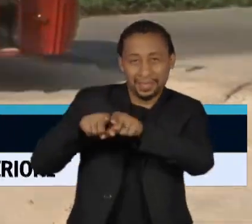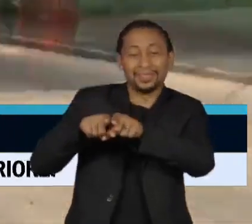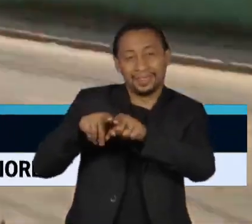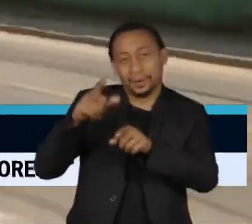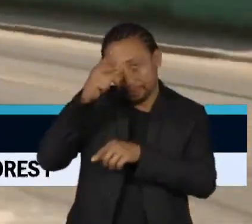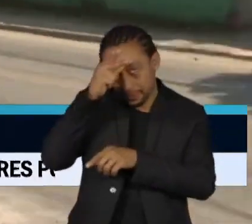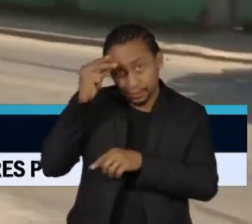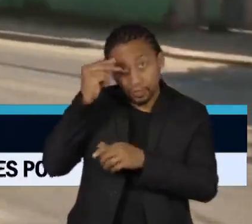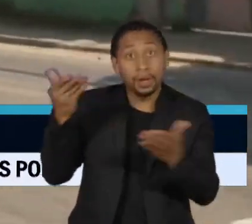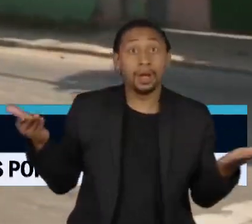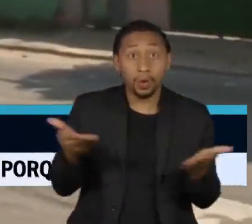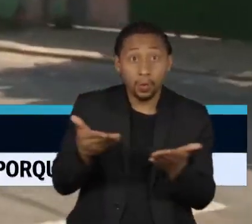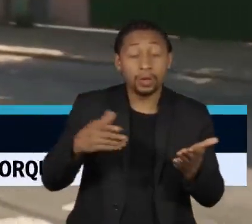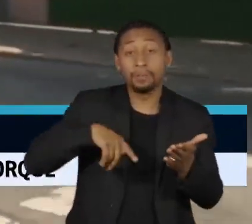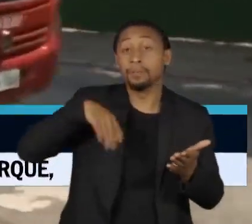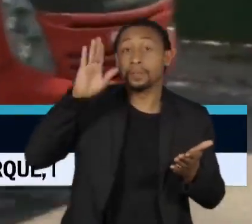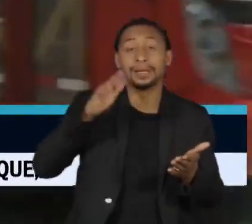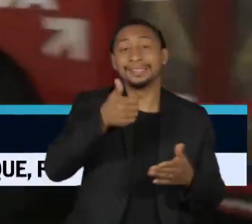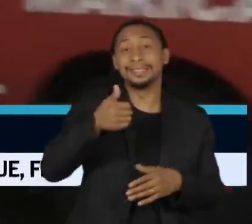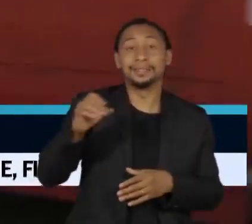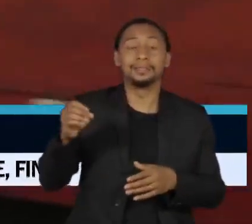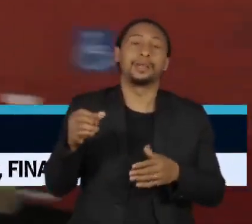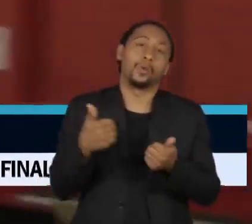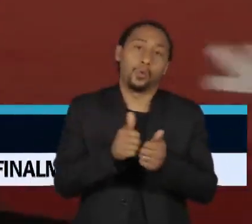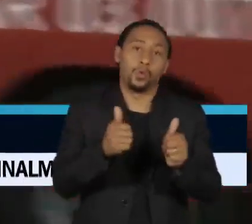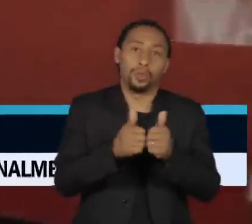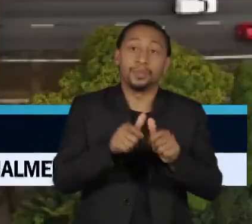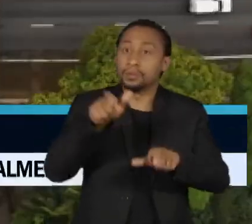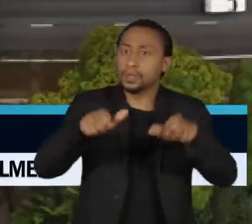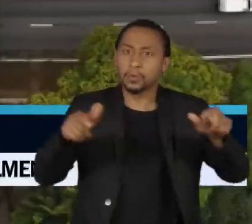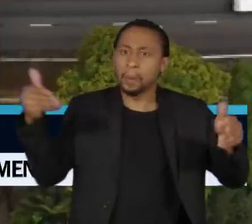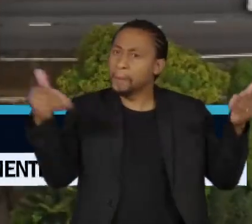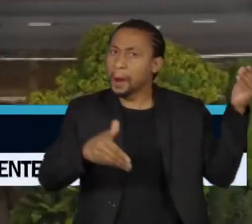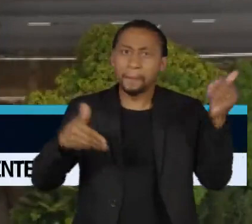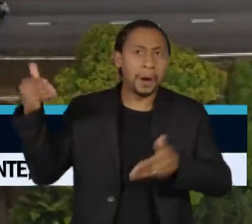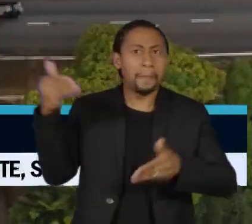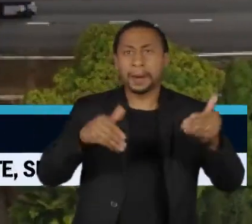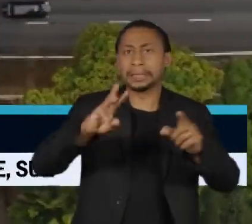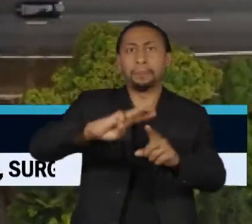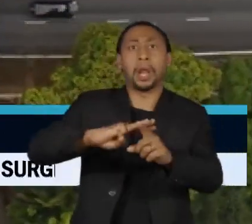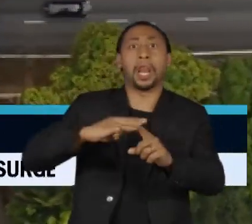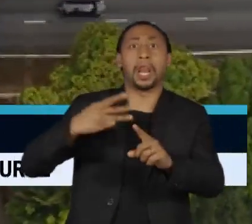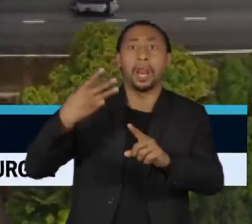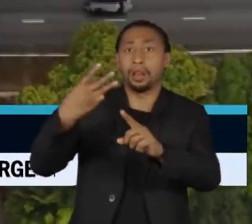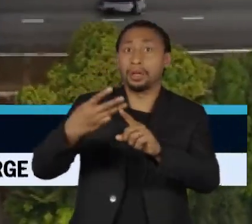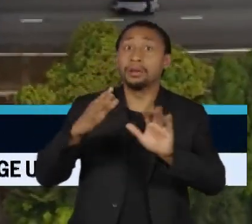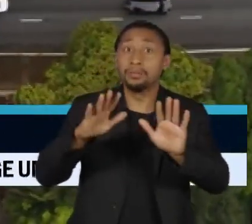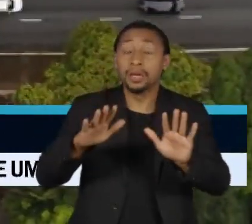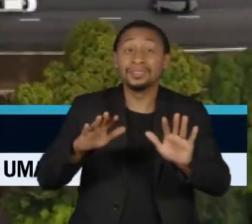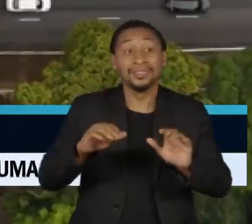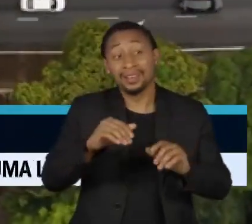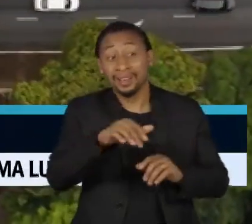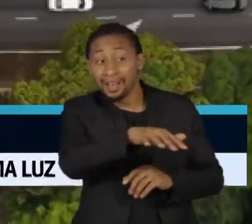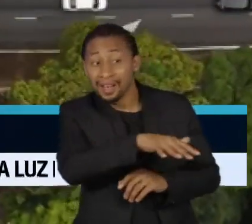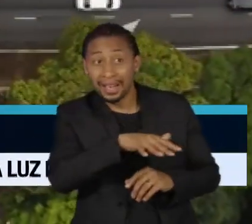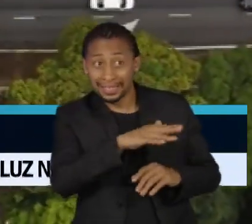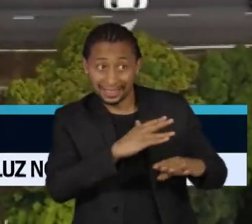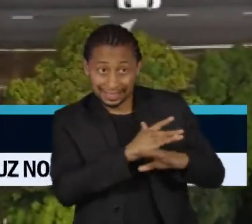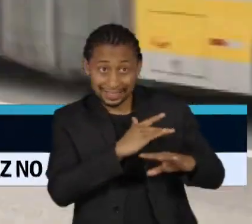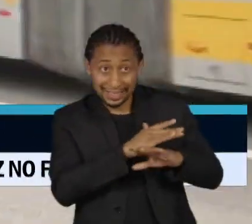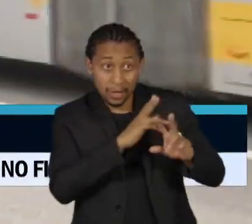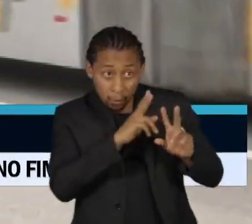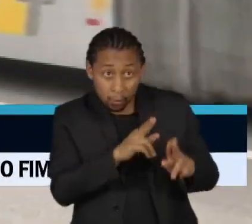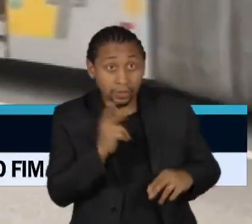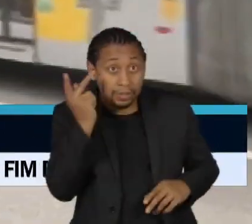frota já tem mais de 100 veículos e o número de passageiros triplicou. Mas nenhuma cidade do porte de São Paulo se